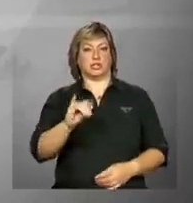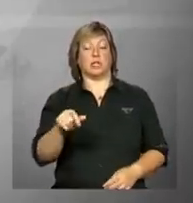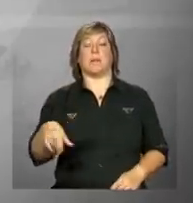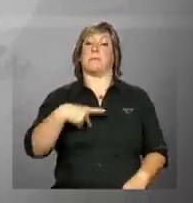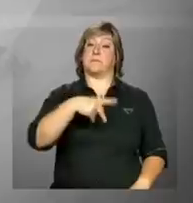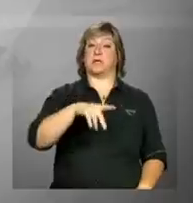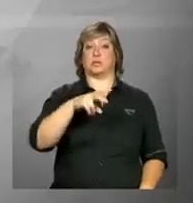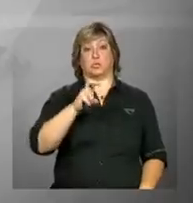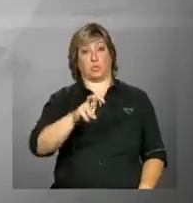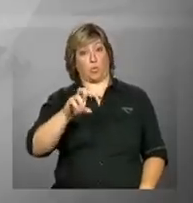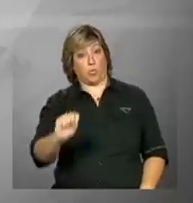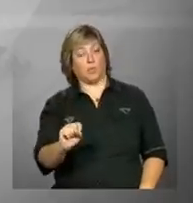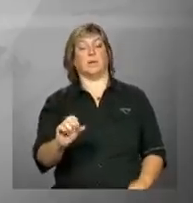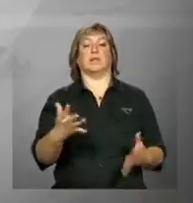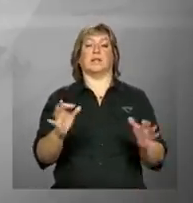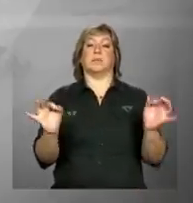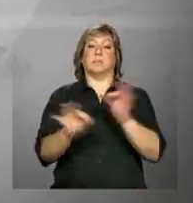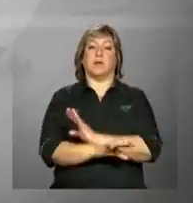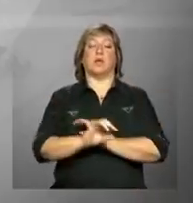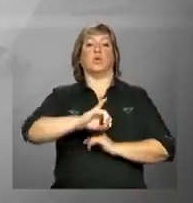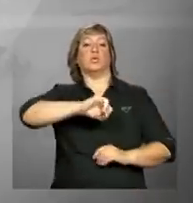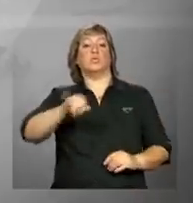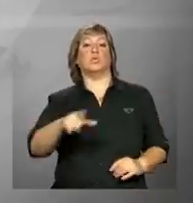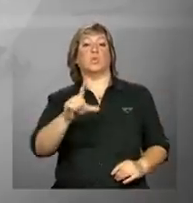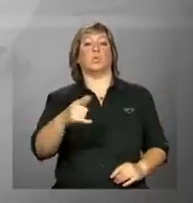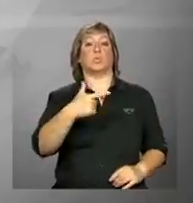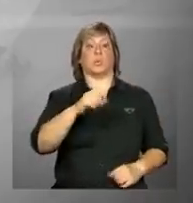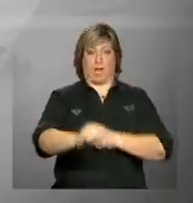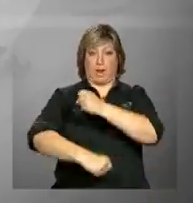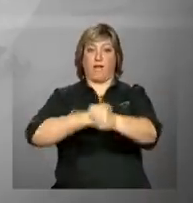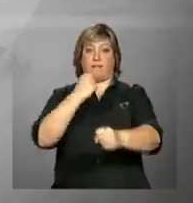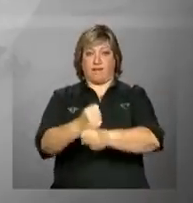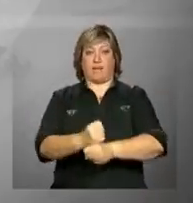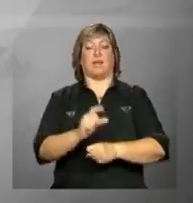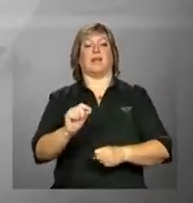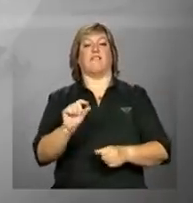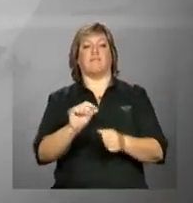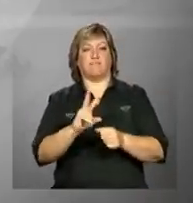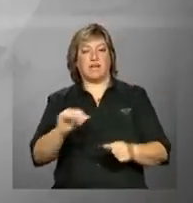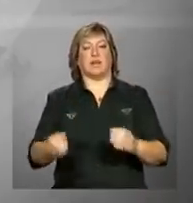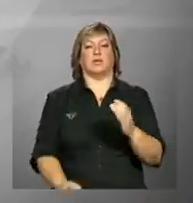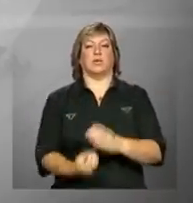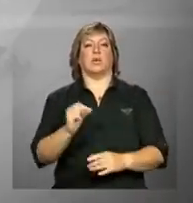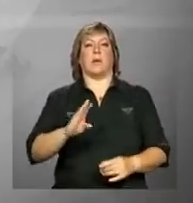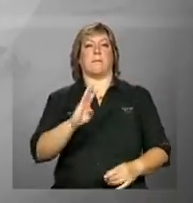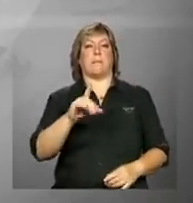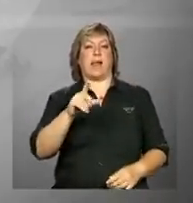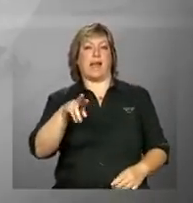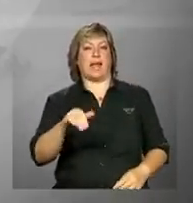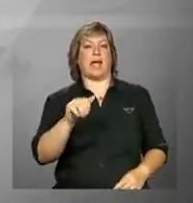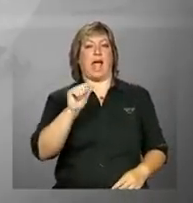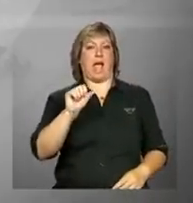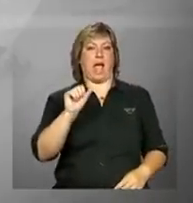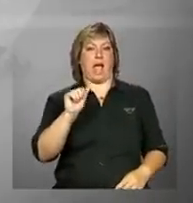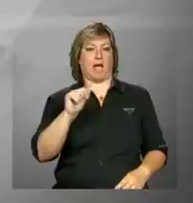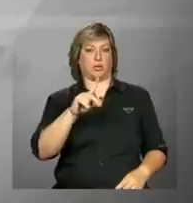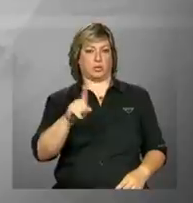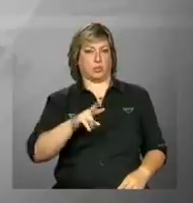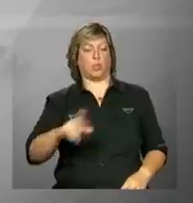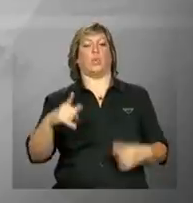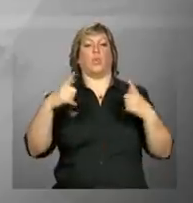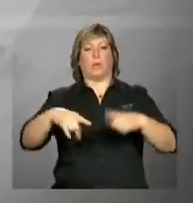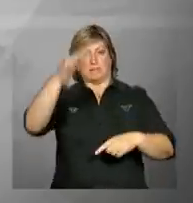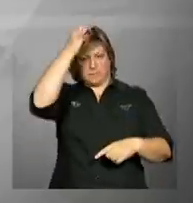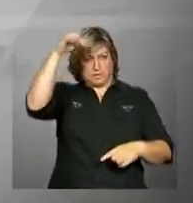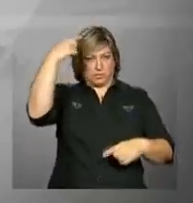P58 deve ser concluída em junho de 2013 Ela será instalada no campo de Baleia Azul, no estado do Espírito Santo Com a